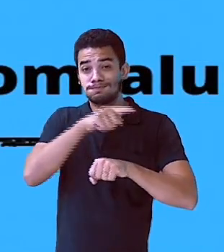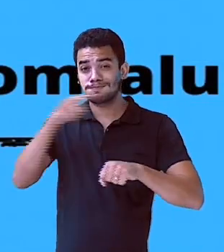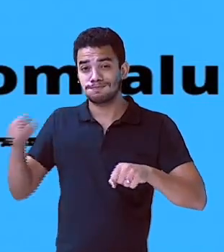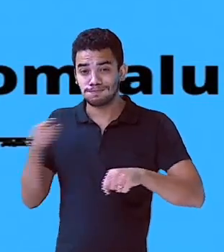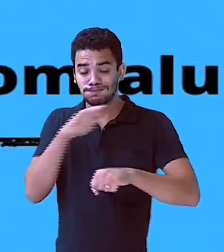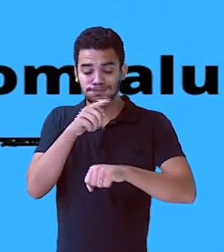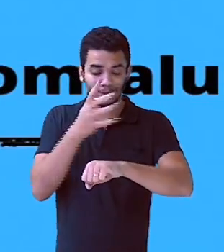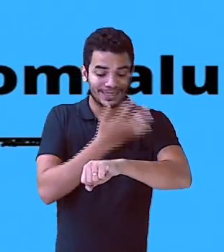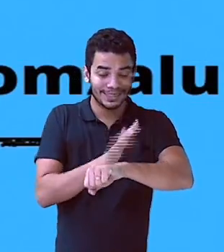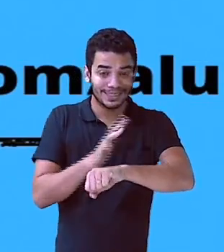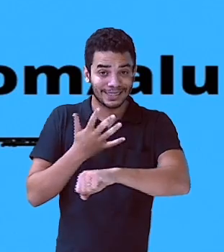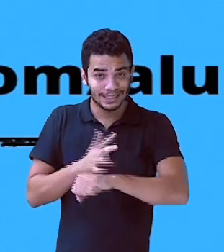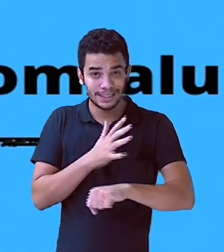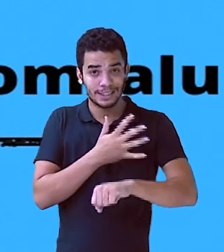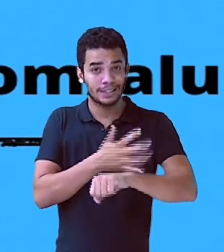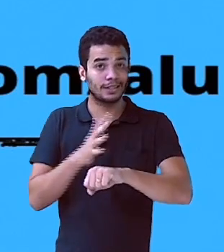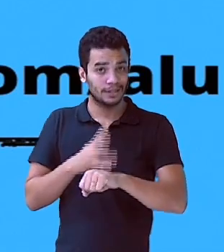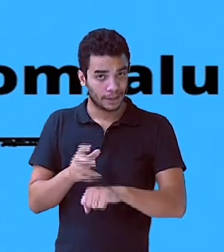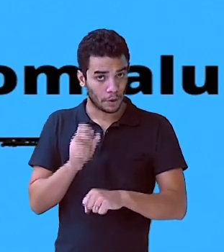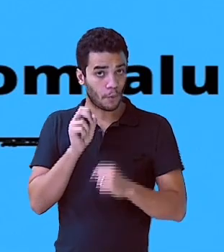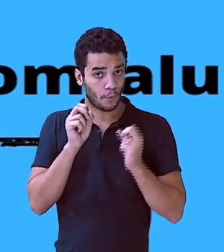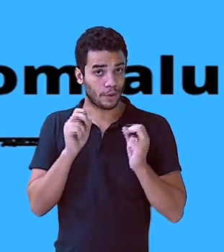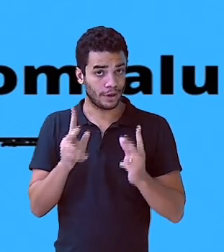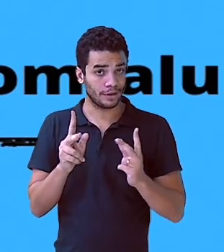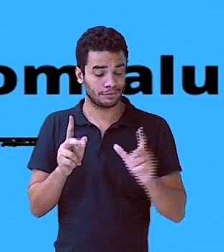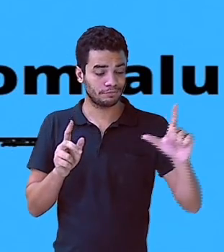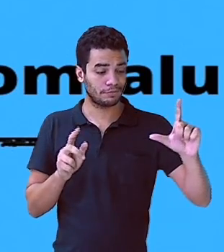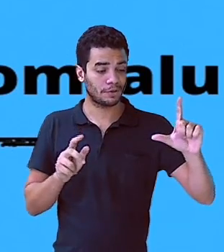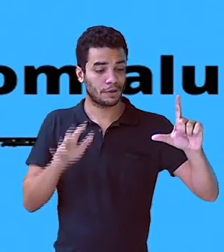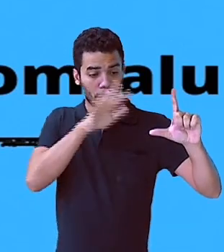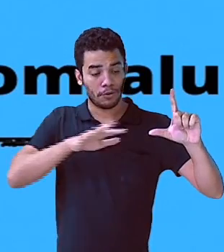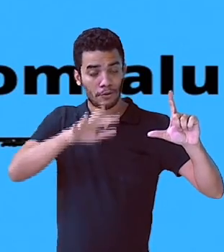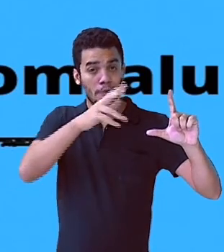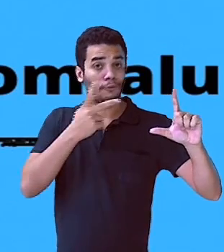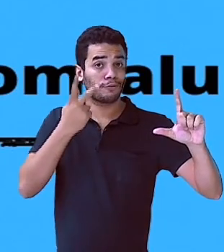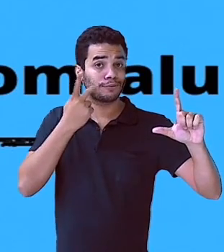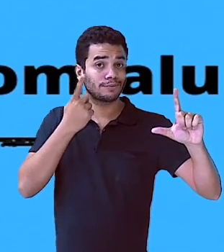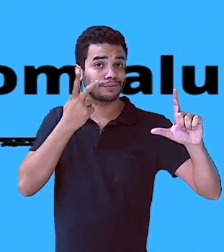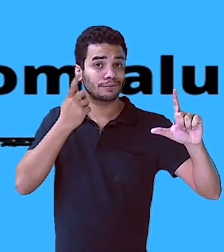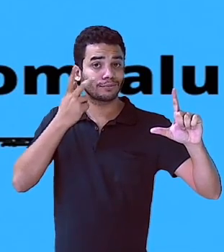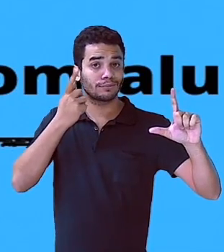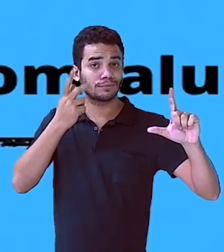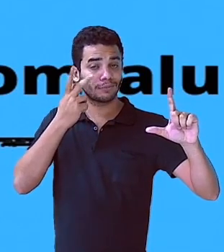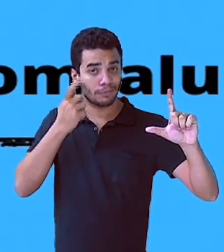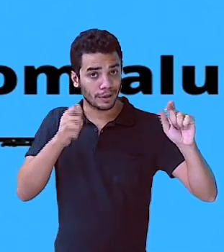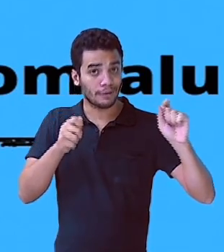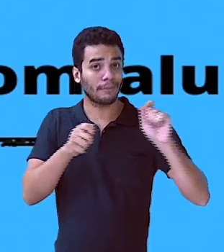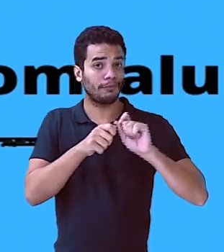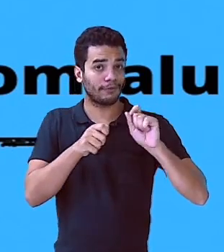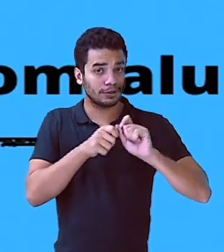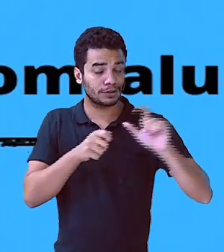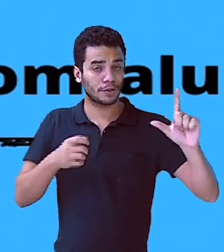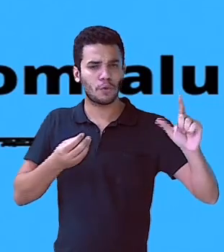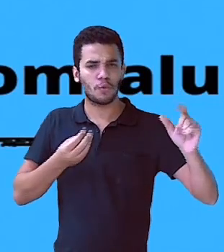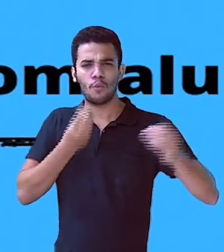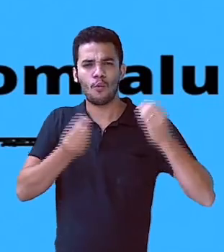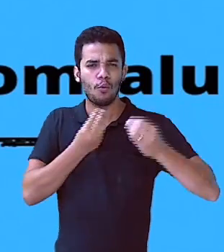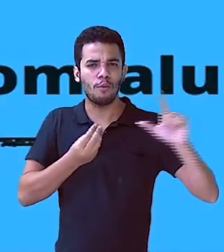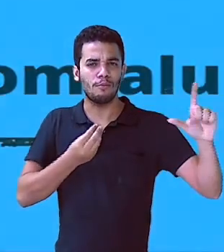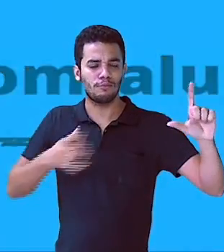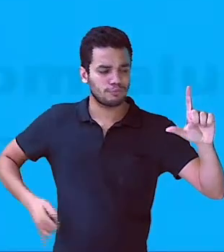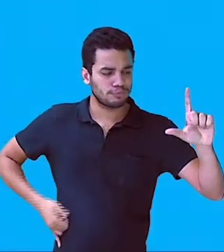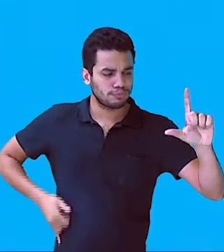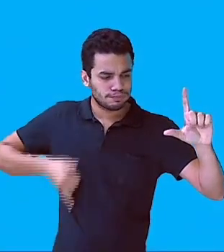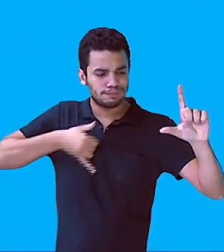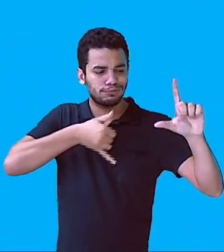orientações aqui, hein? Acessem a plataforma smedgv.com barra aluno. Aponte a câmera do seu